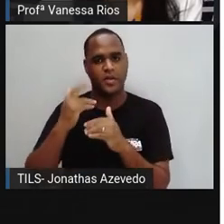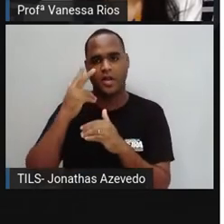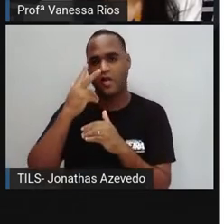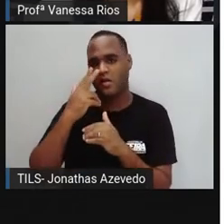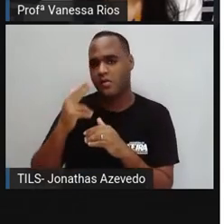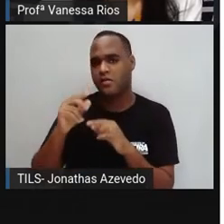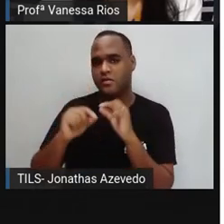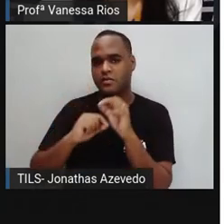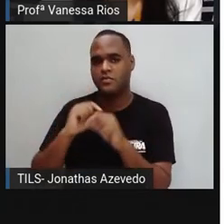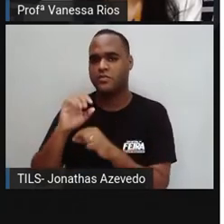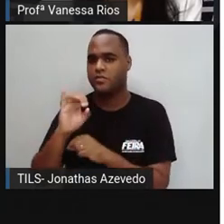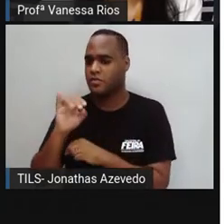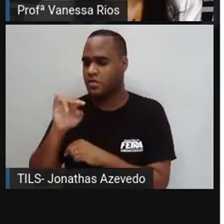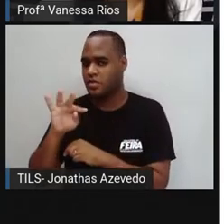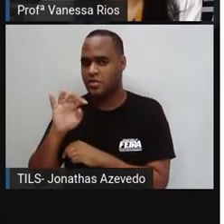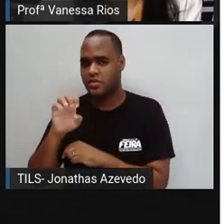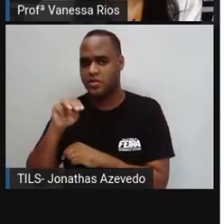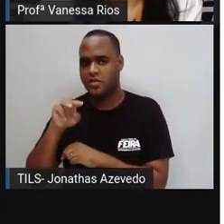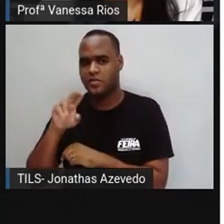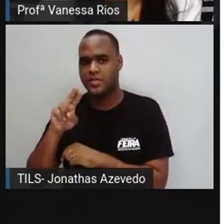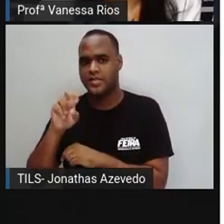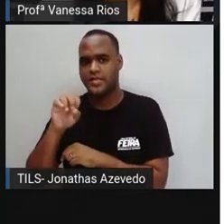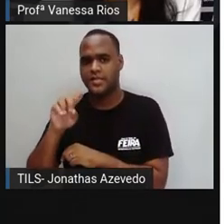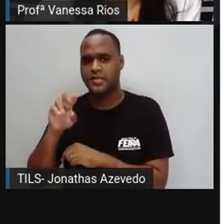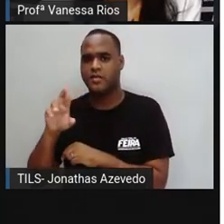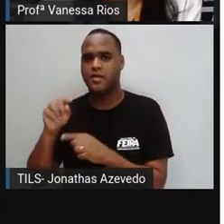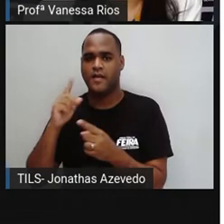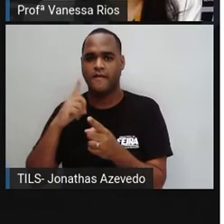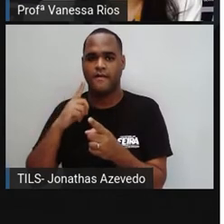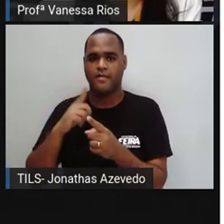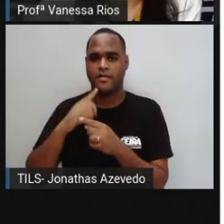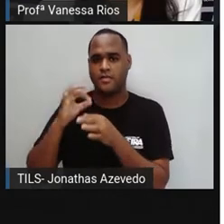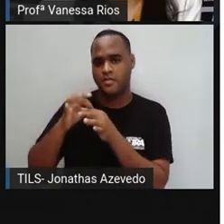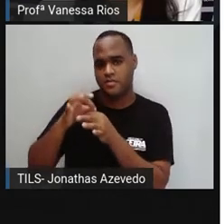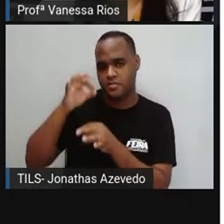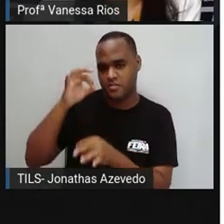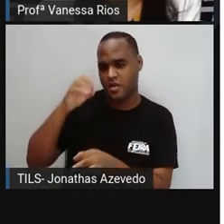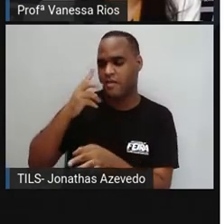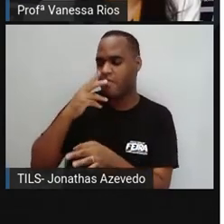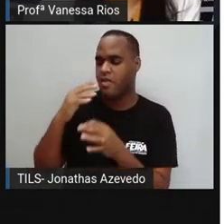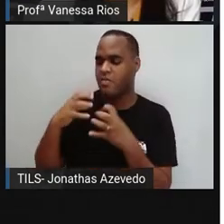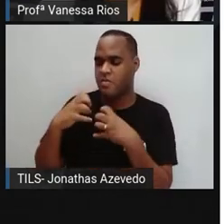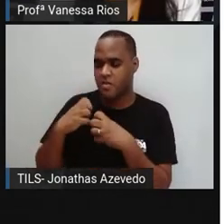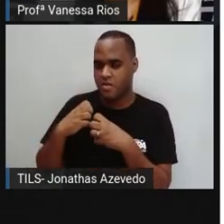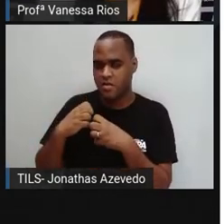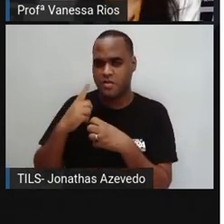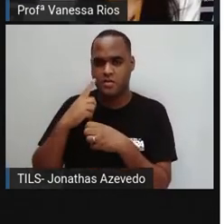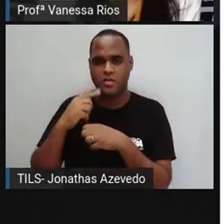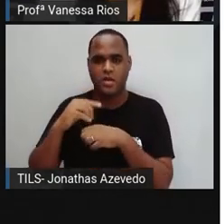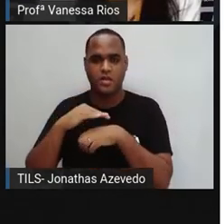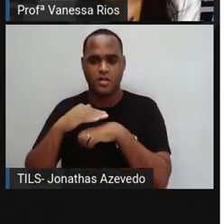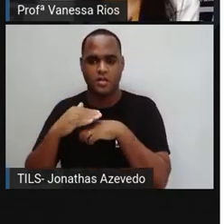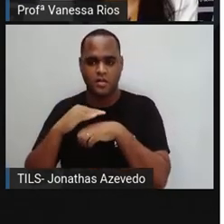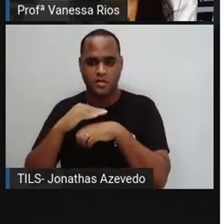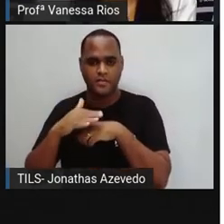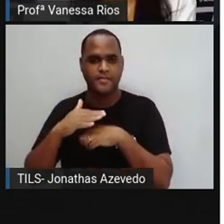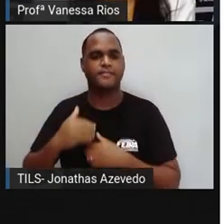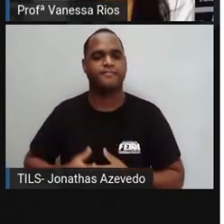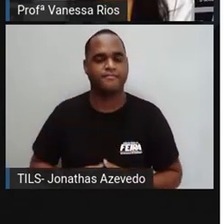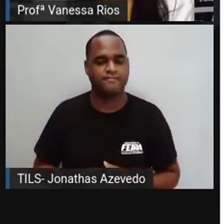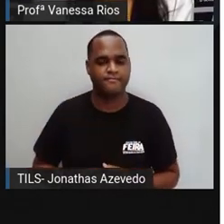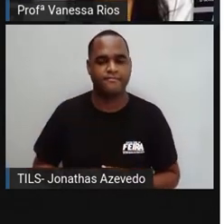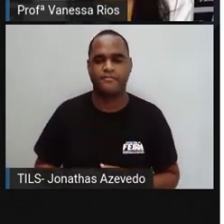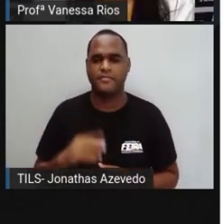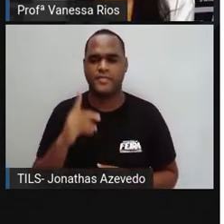intumescência resultante de lesão inflamatória e necrose subcutânea. Aí o